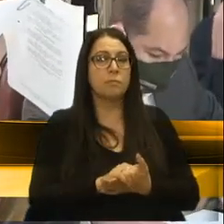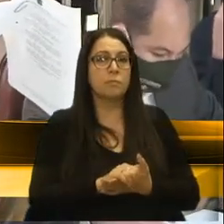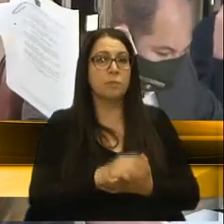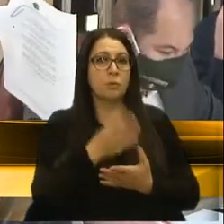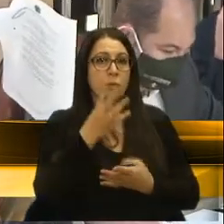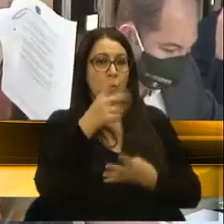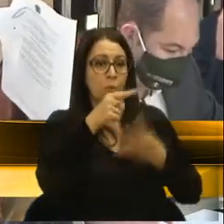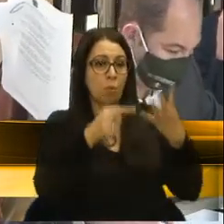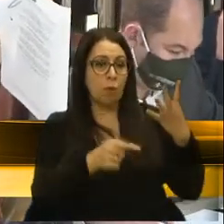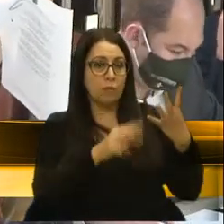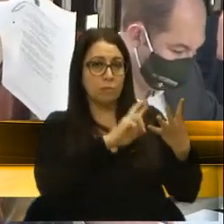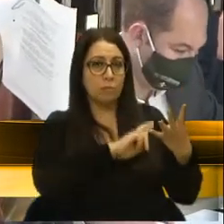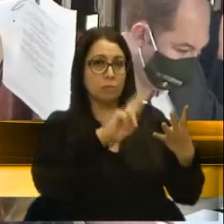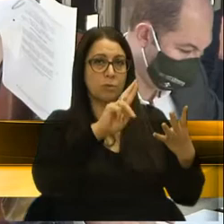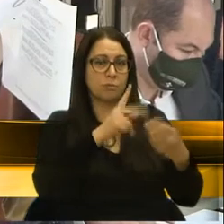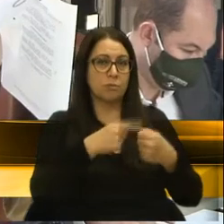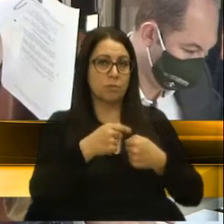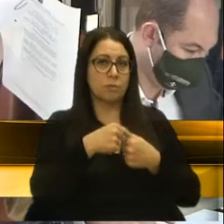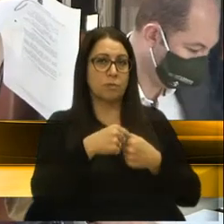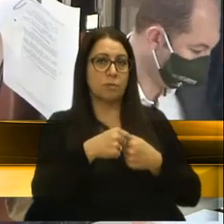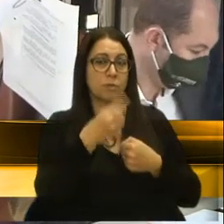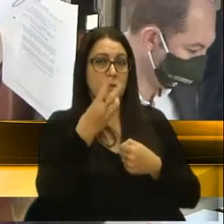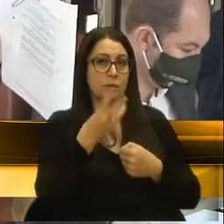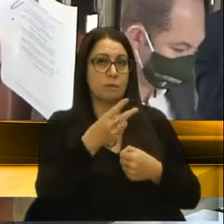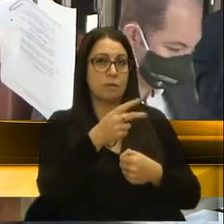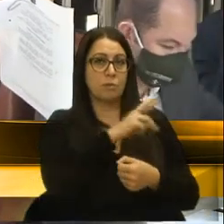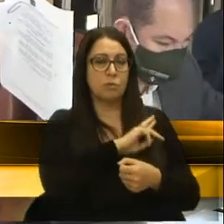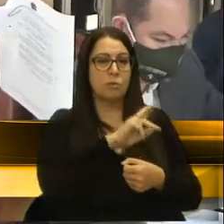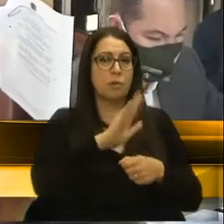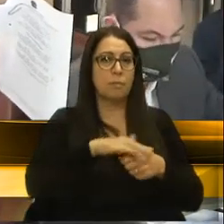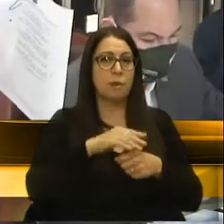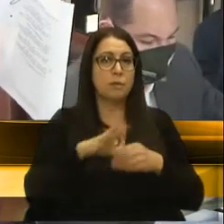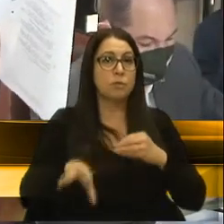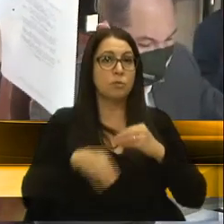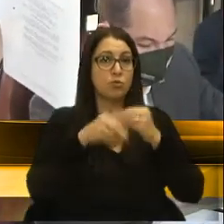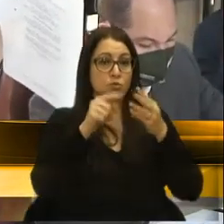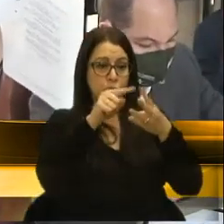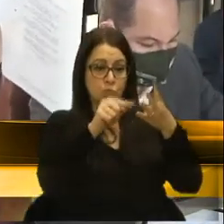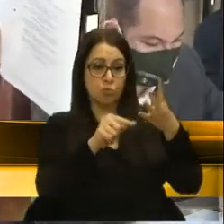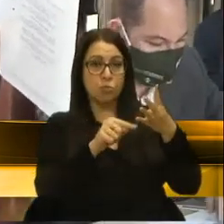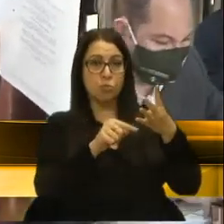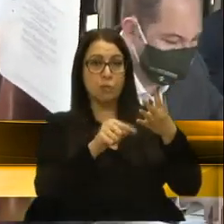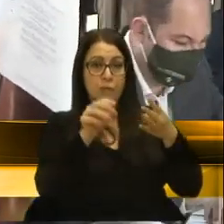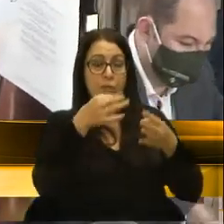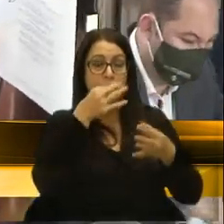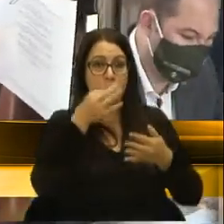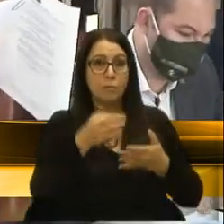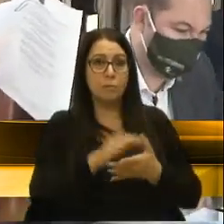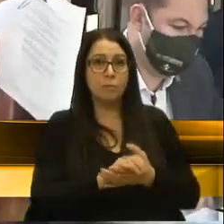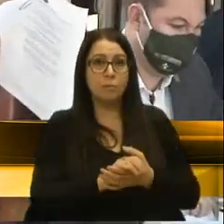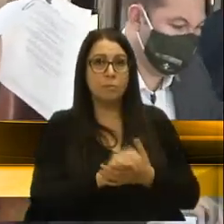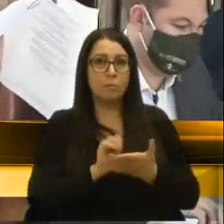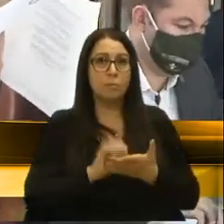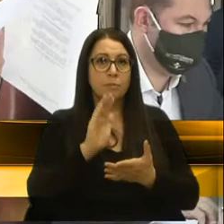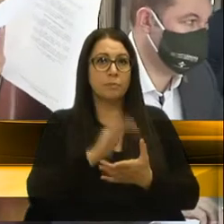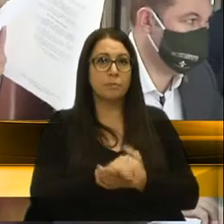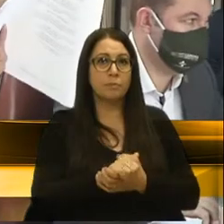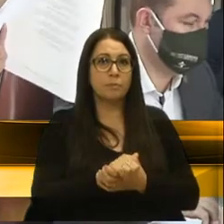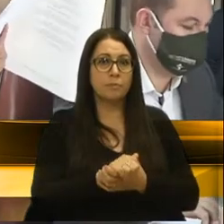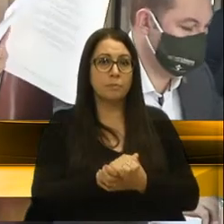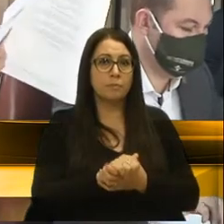quatro procuradores. Então, aqui são três procuradores, mas o procurador adjunto. Esse parecer foi... Peço a palavra para ele.